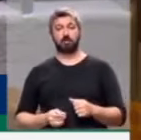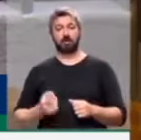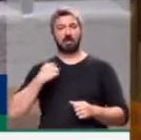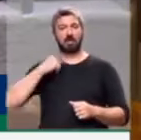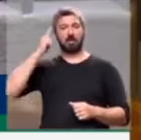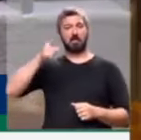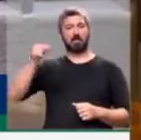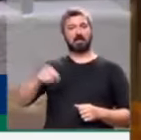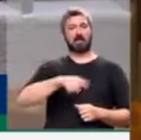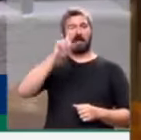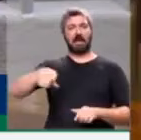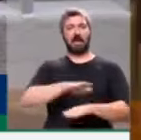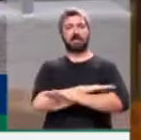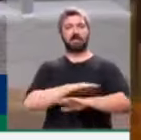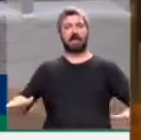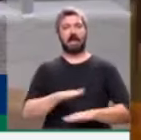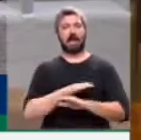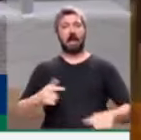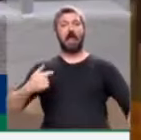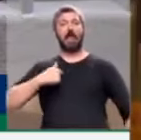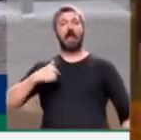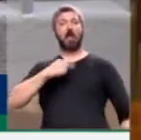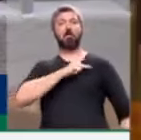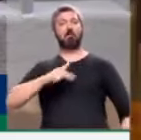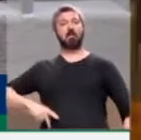cancelar. O presidente sou eu.